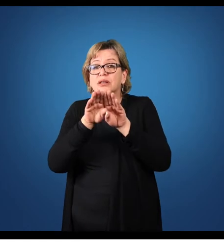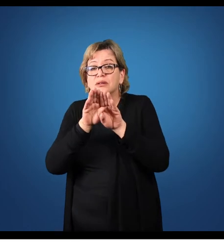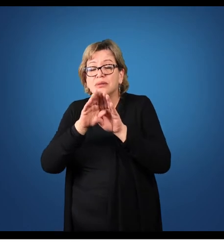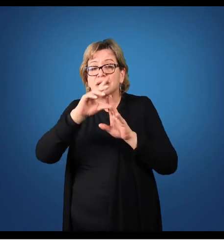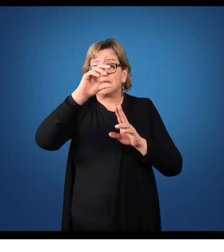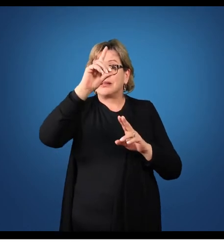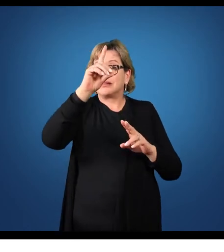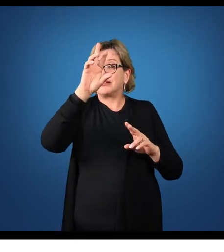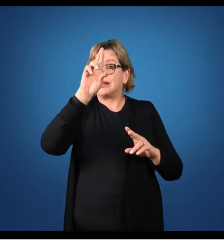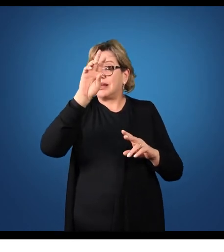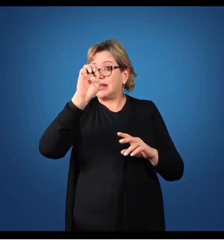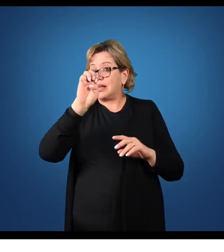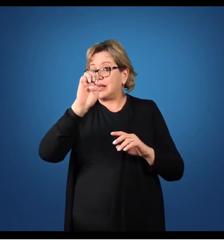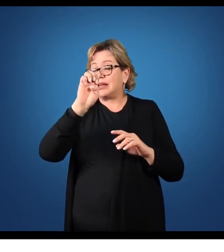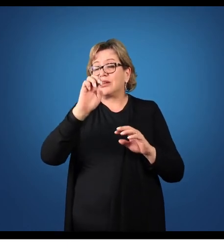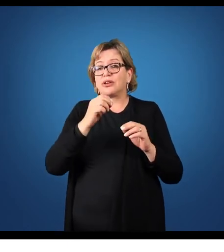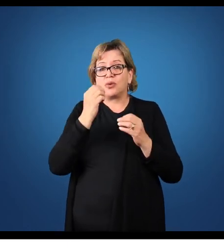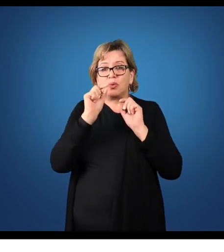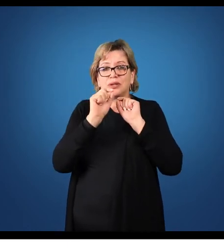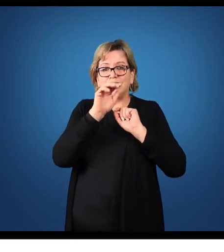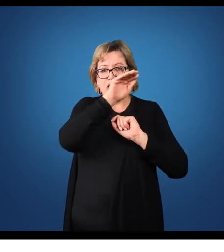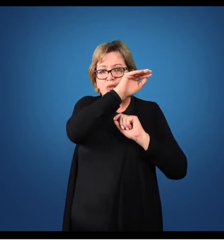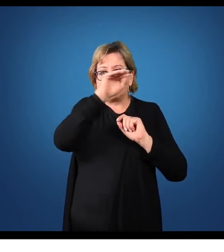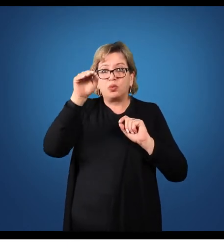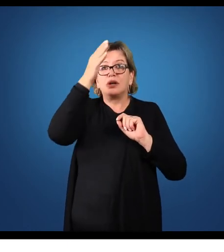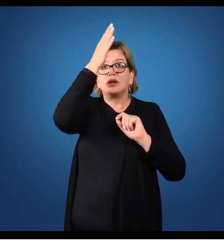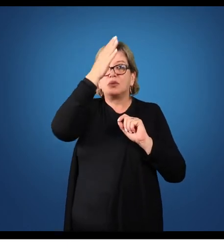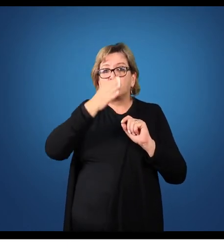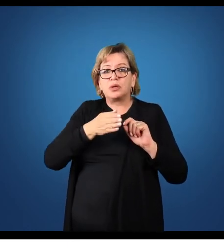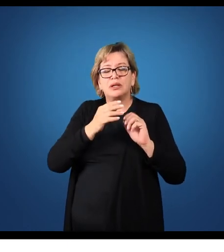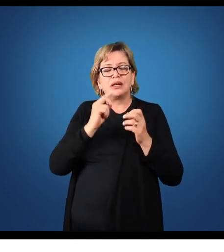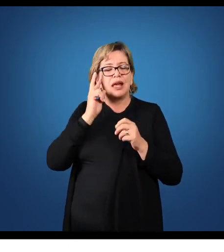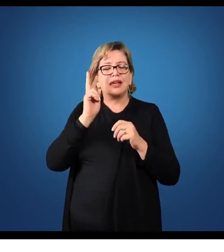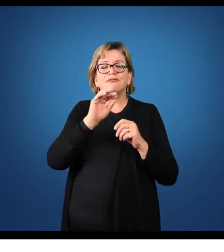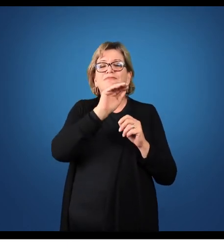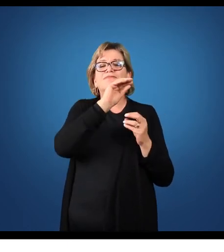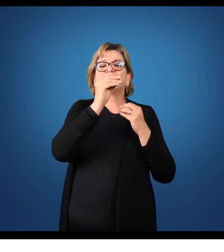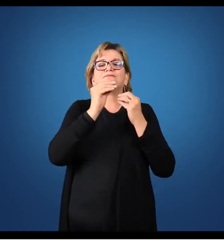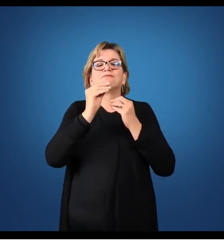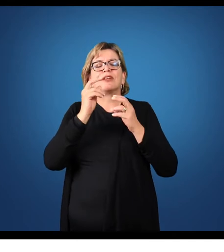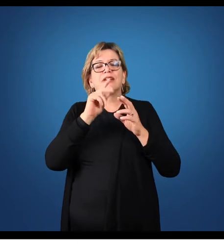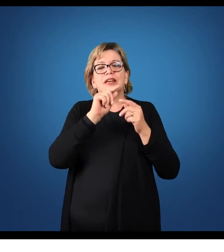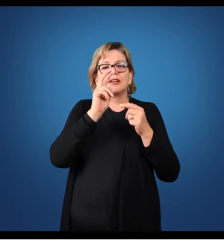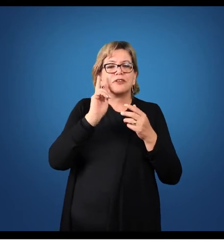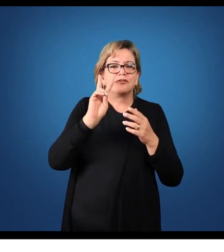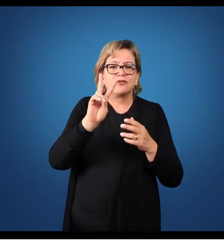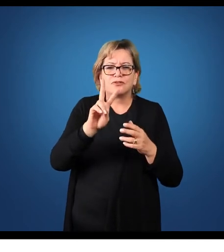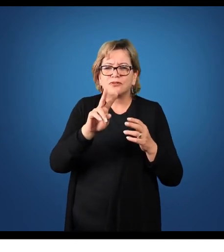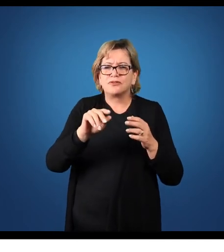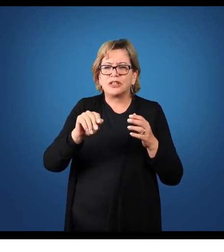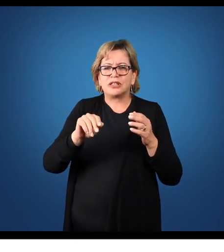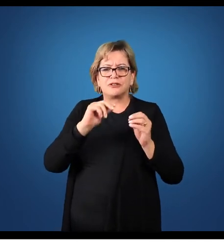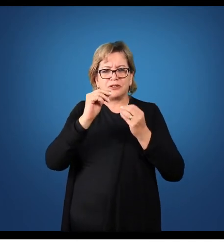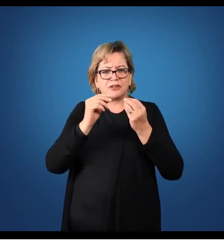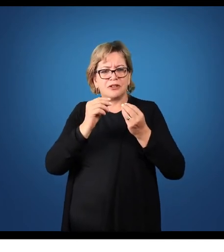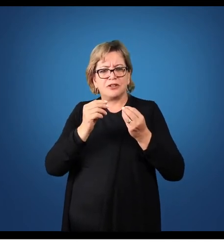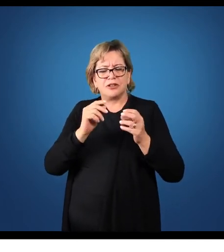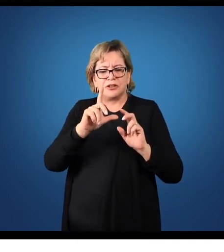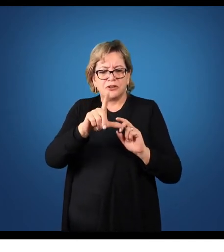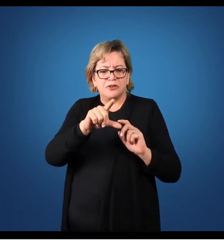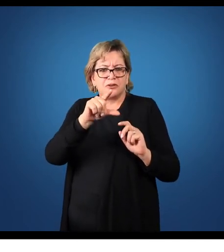horizontal e vertical? É eu pegar o meu demonstrativo contábil, de forma